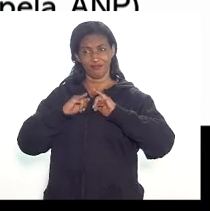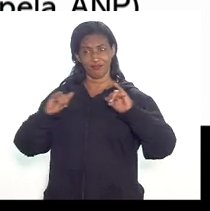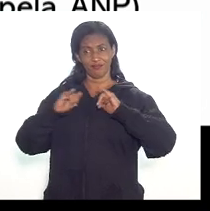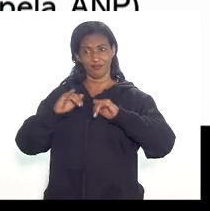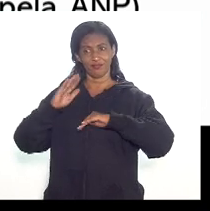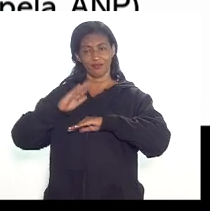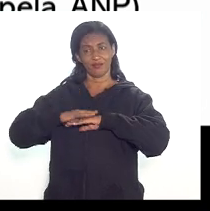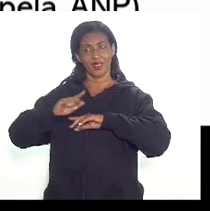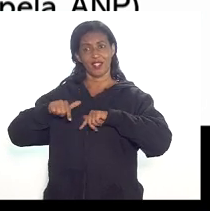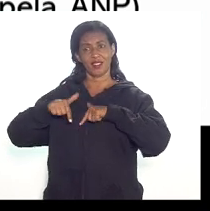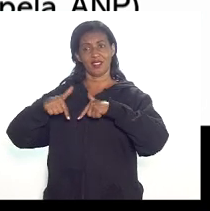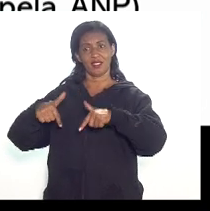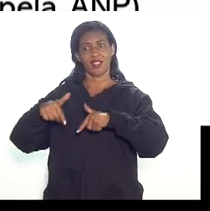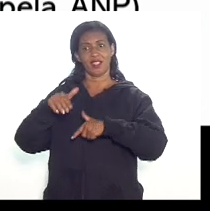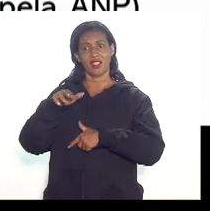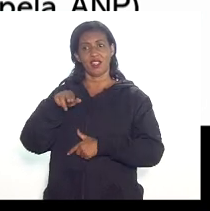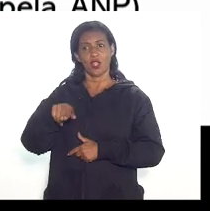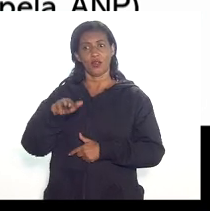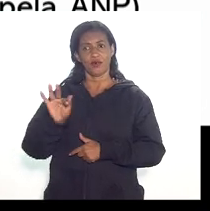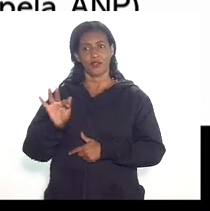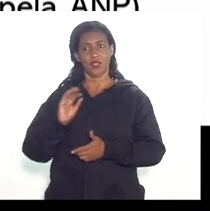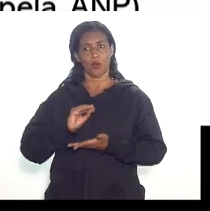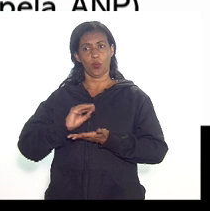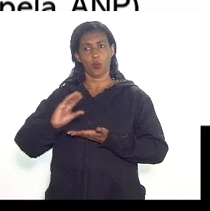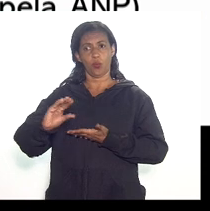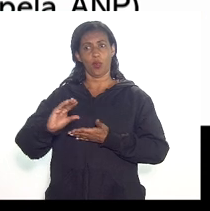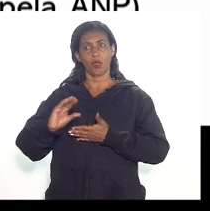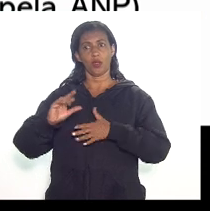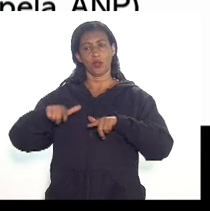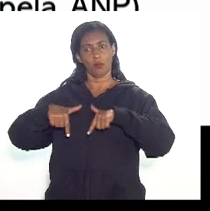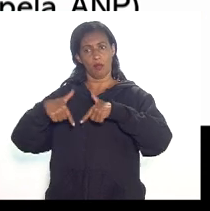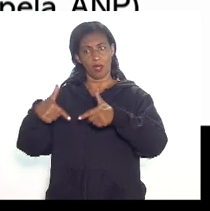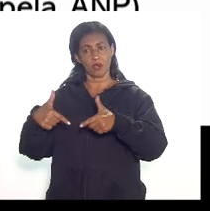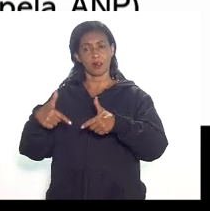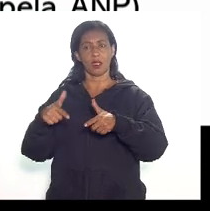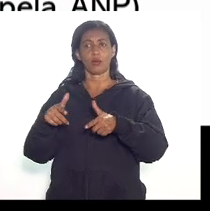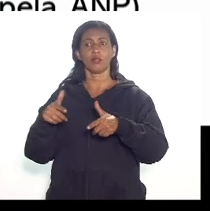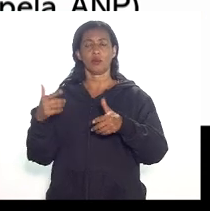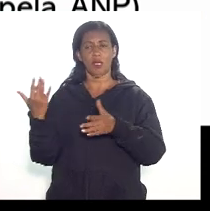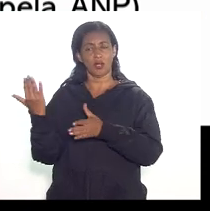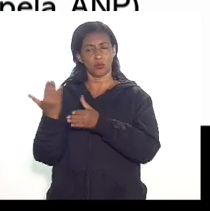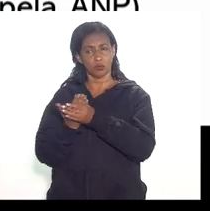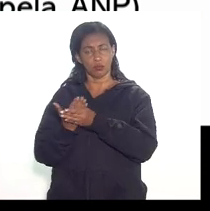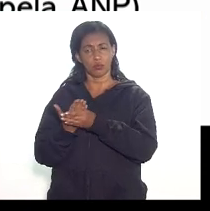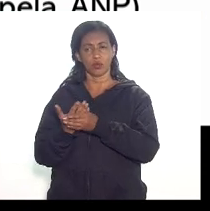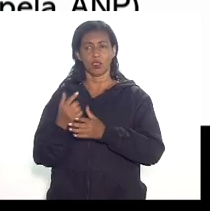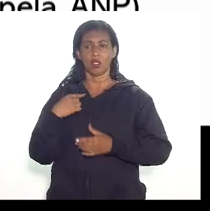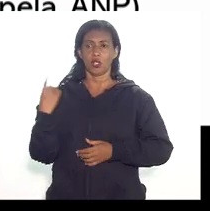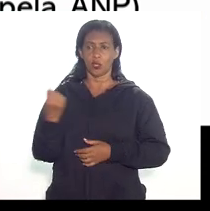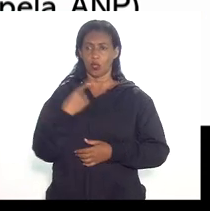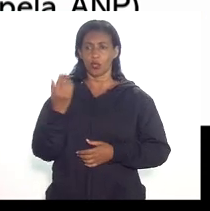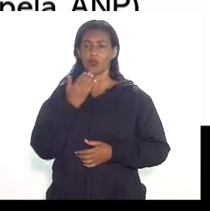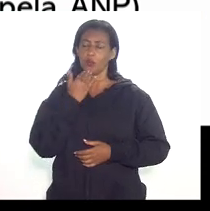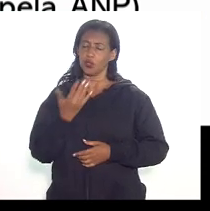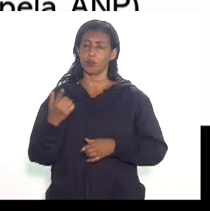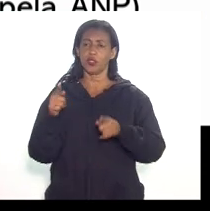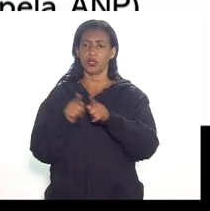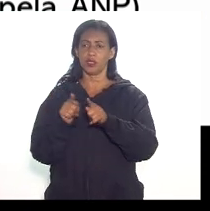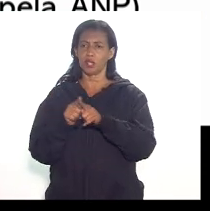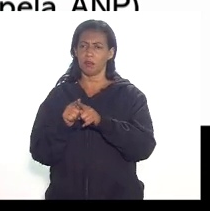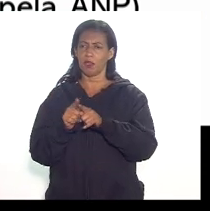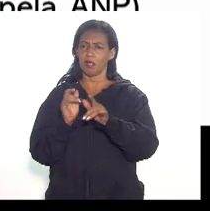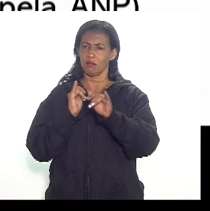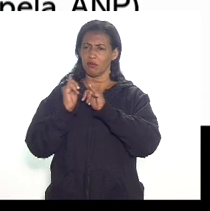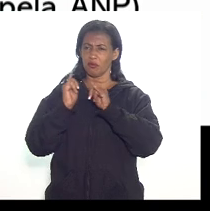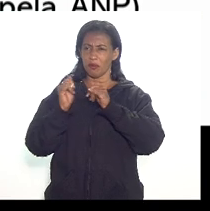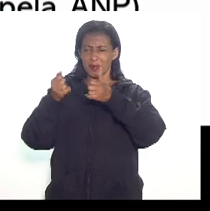ações fiscais poderia ser dada na ação judicial nós vamos pedir também não só a informação sobre aquele gasto